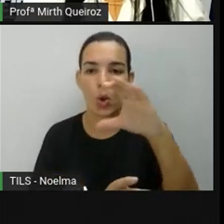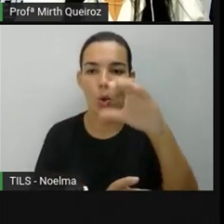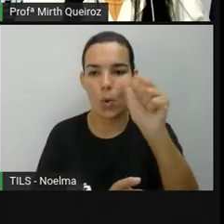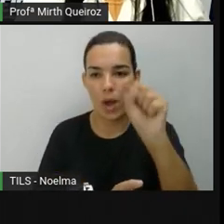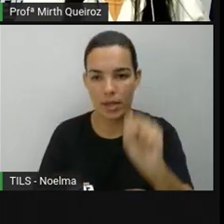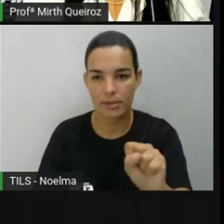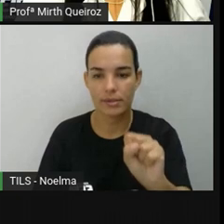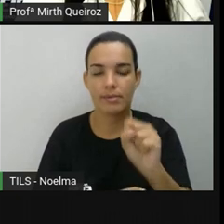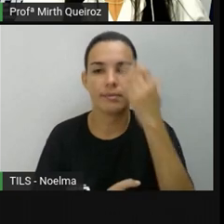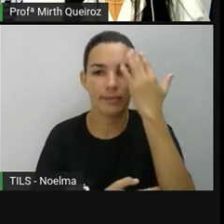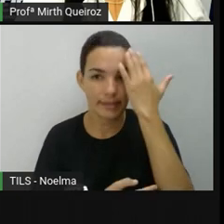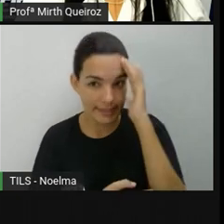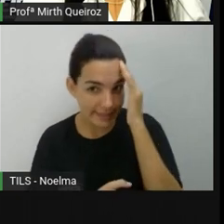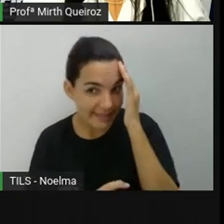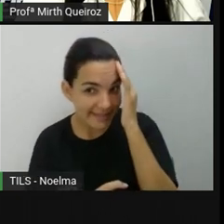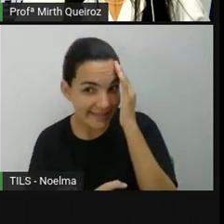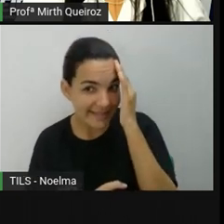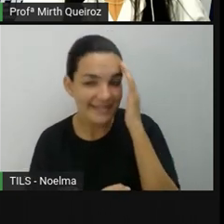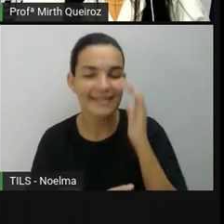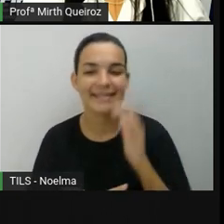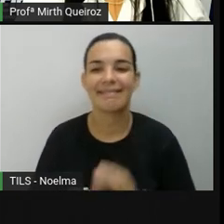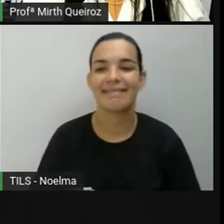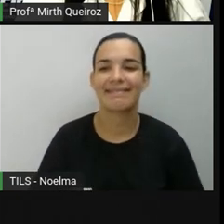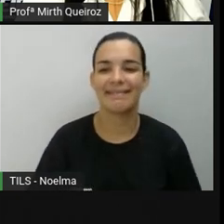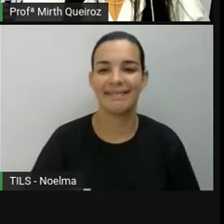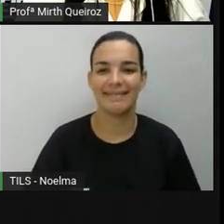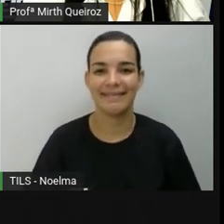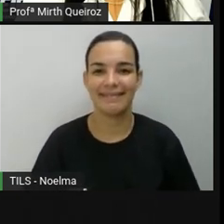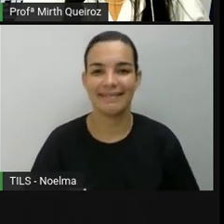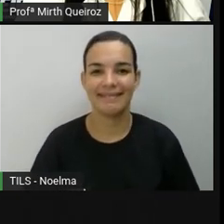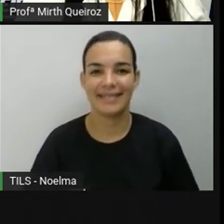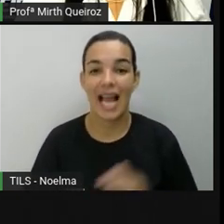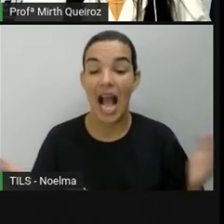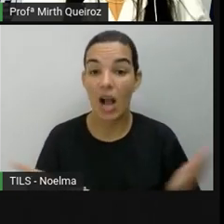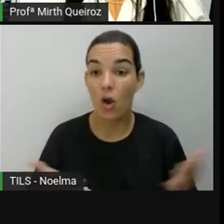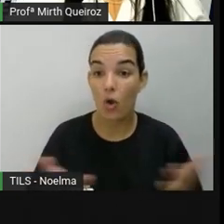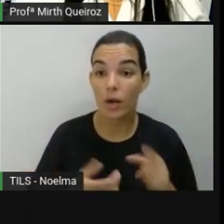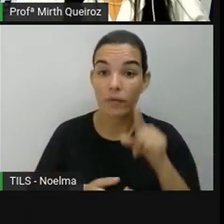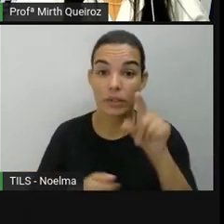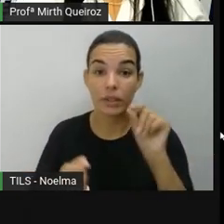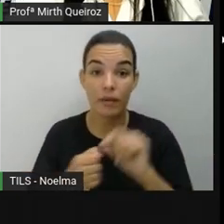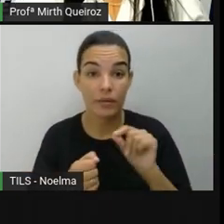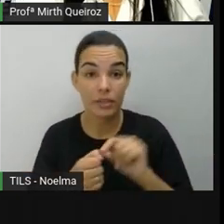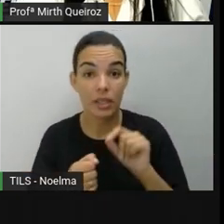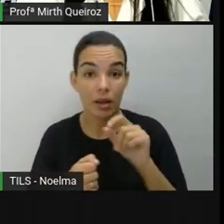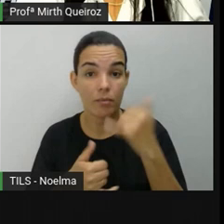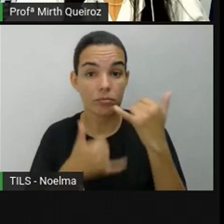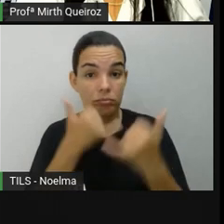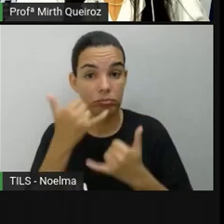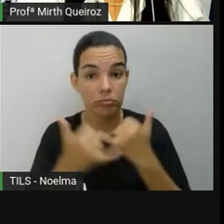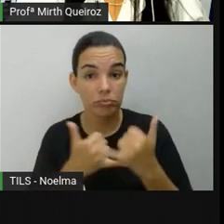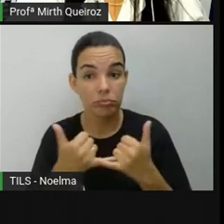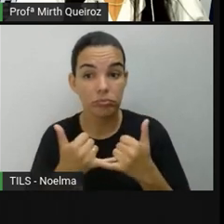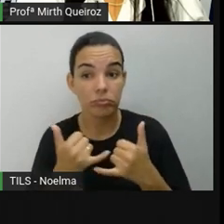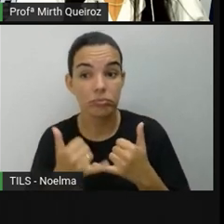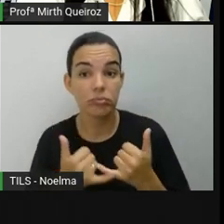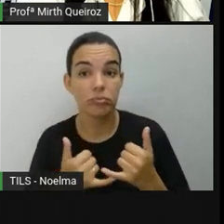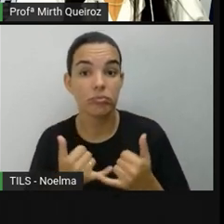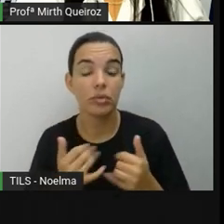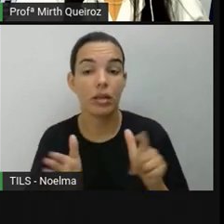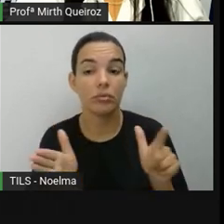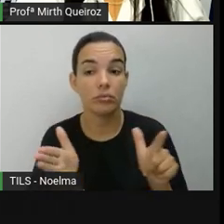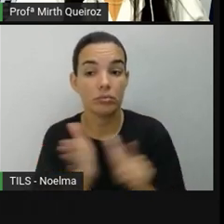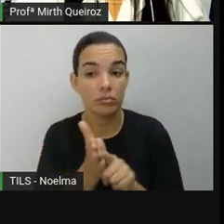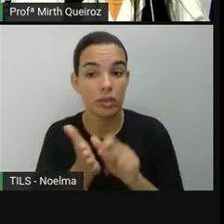chegaria até o local do campeonato. Aqui nós temos eu vou compartilhar para vocês aqui uma